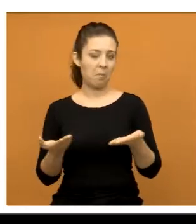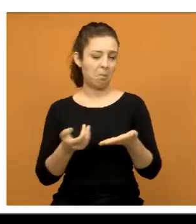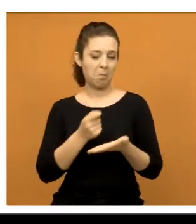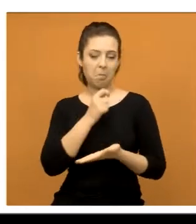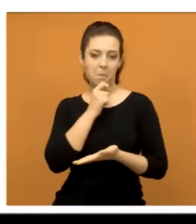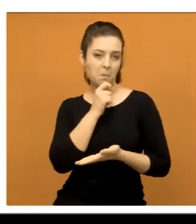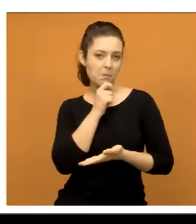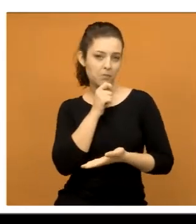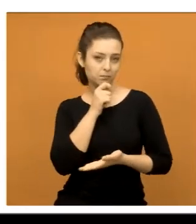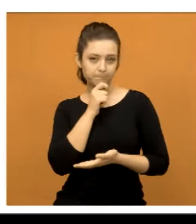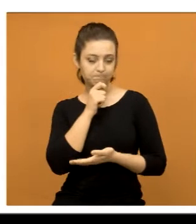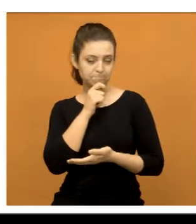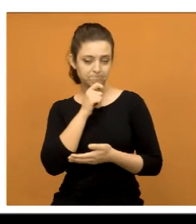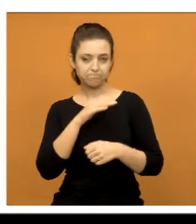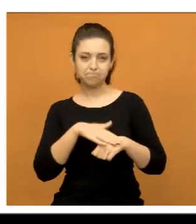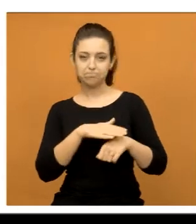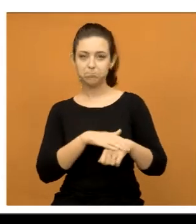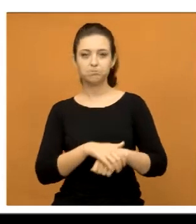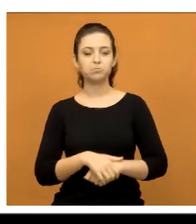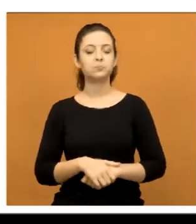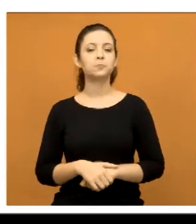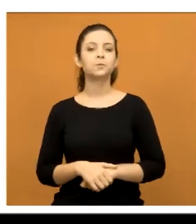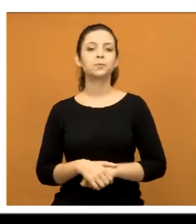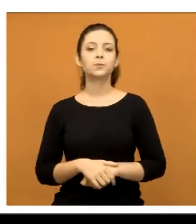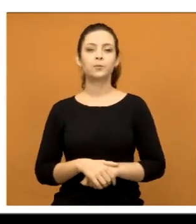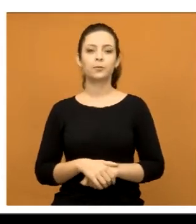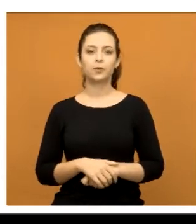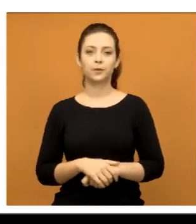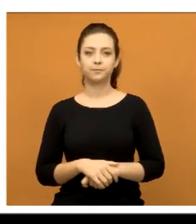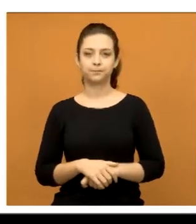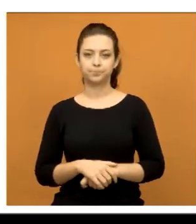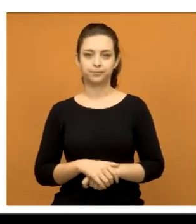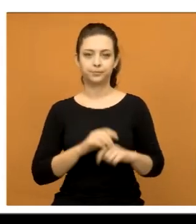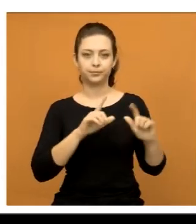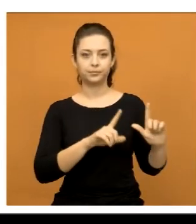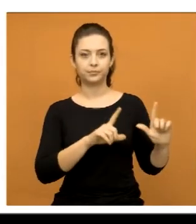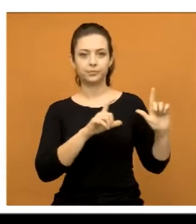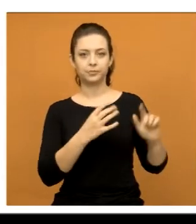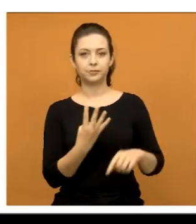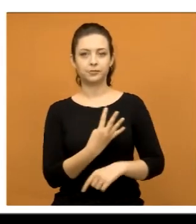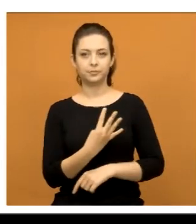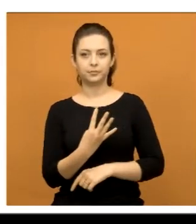feito ainda naquele bairro Nova Esperança. A foto 4.